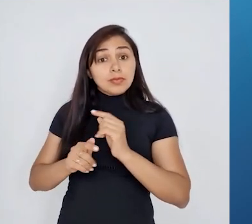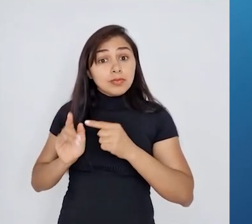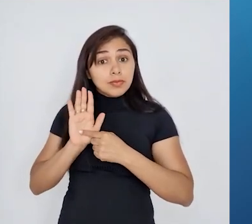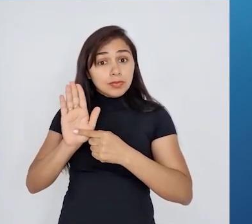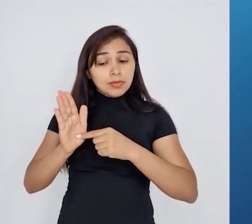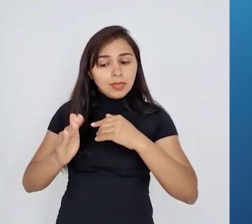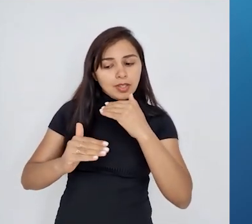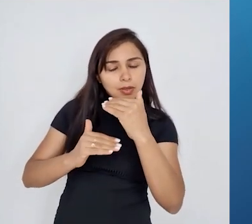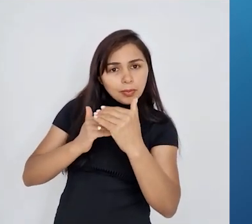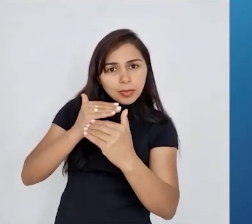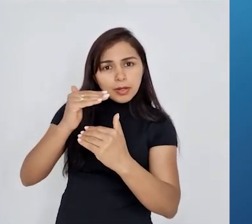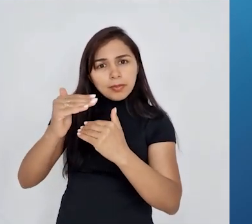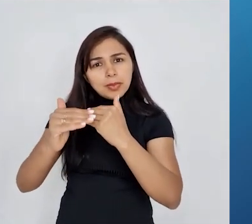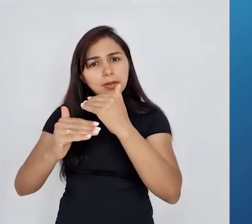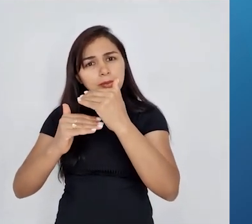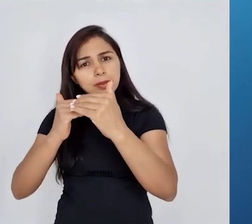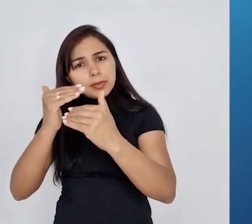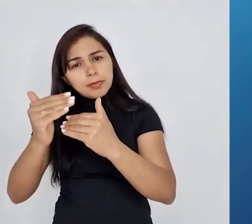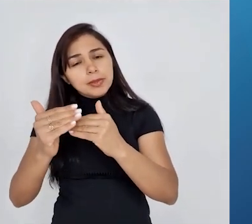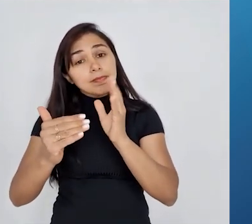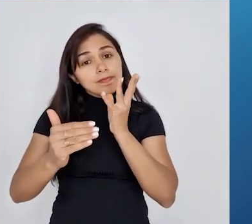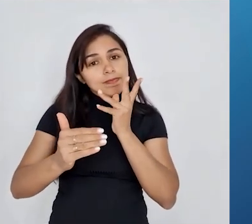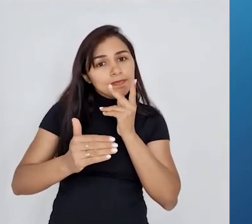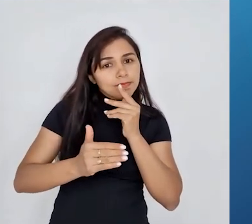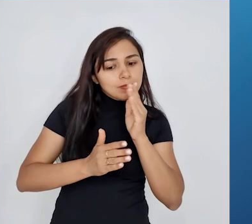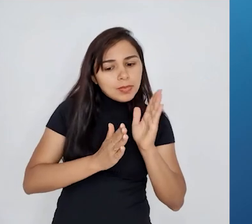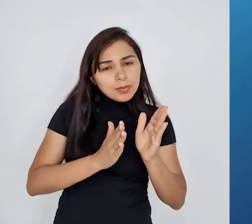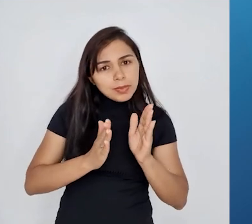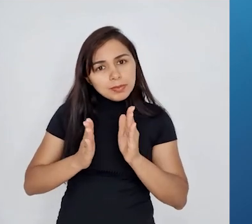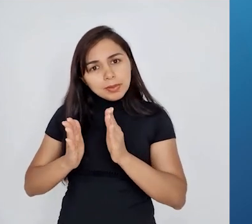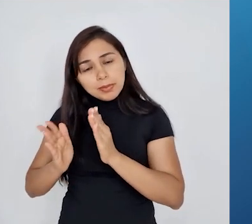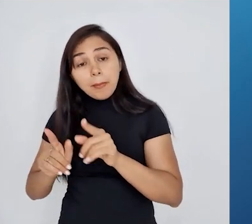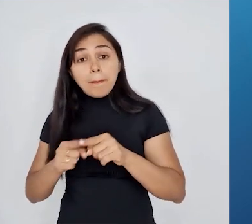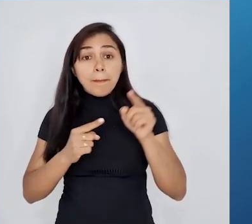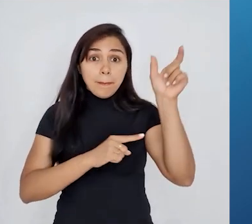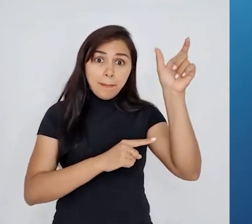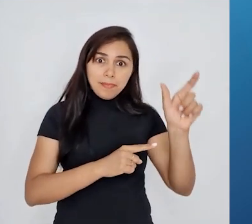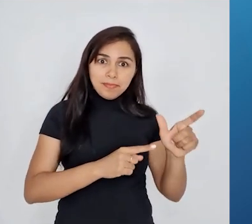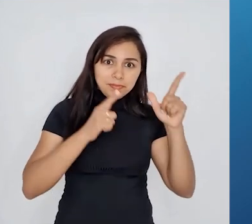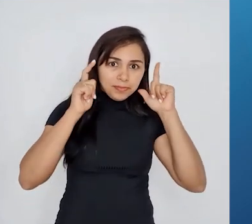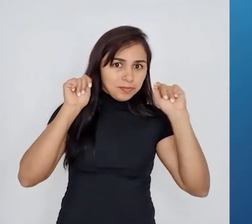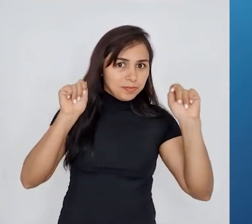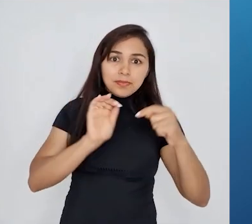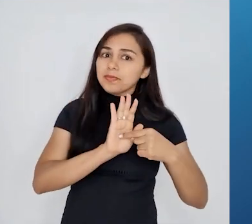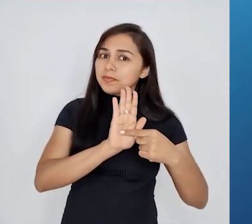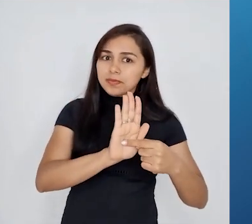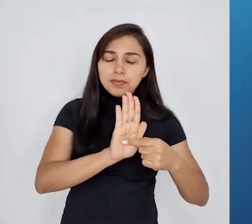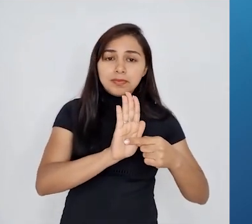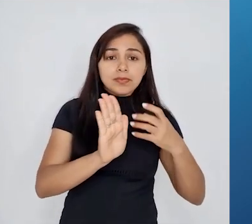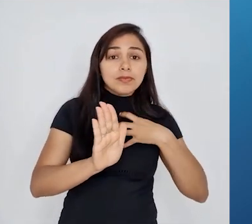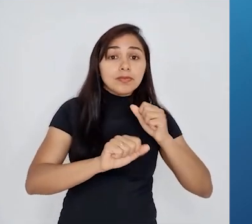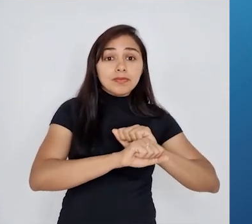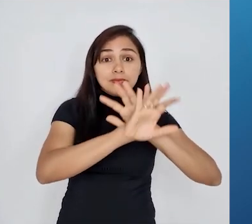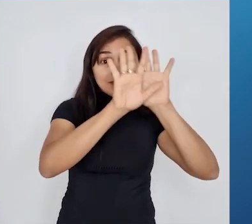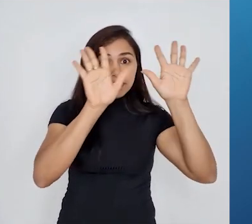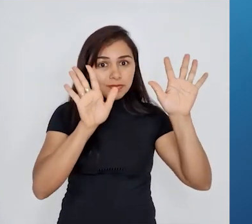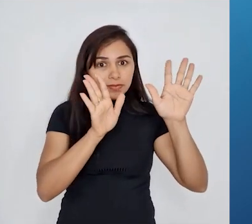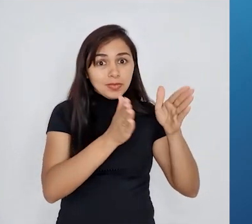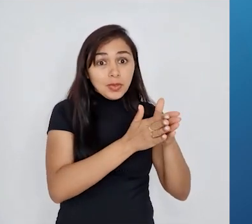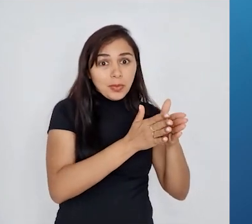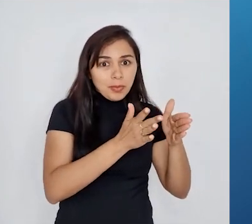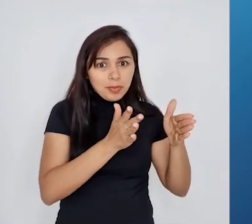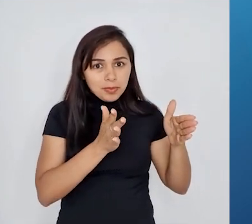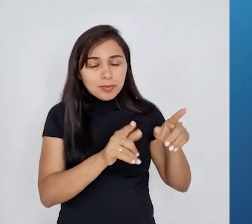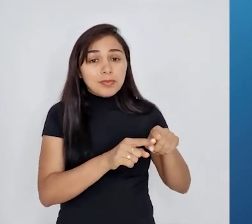vastos períodos, enquanto que Lamarck não ofereceu uma visão específica sobre a escala de tempo, mas suas ideias